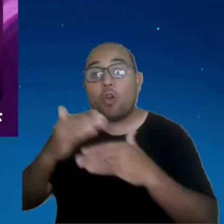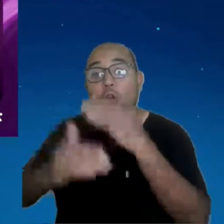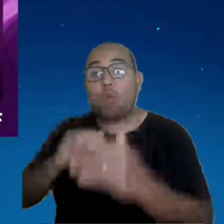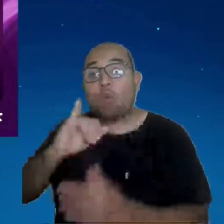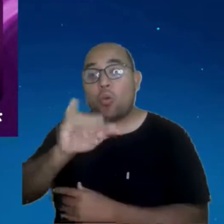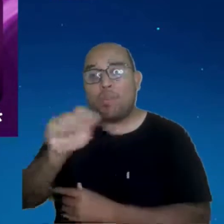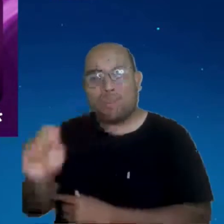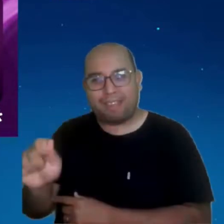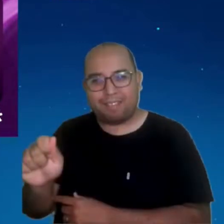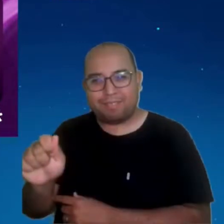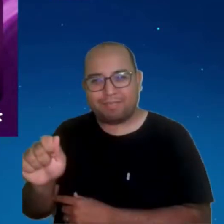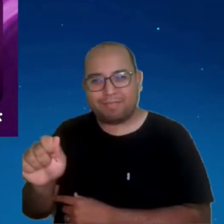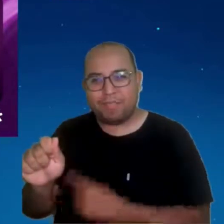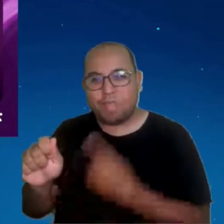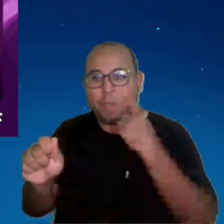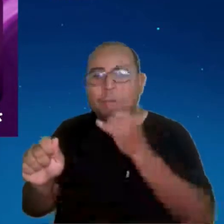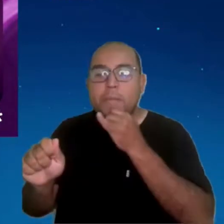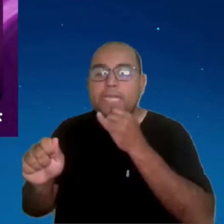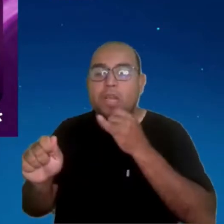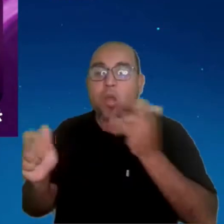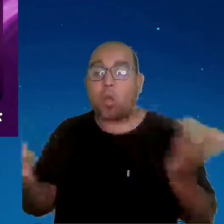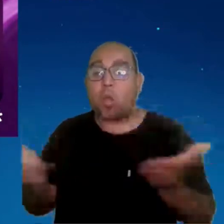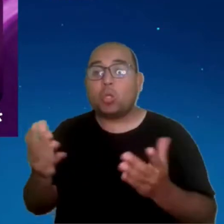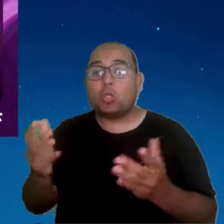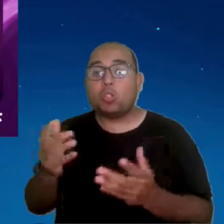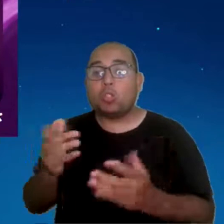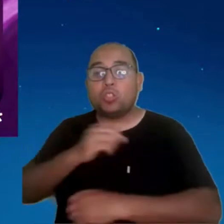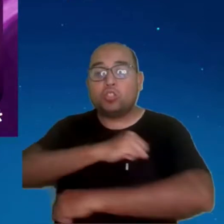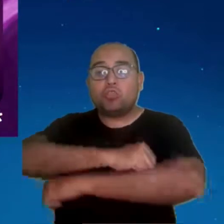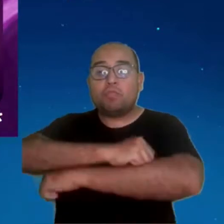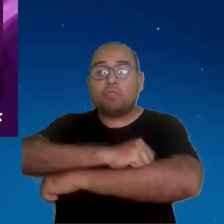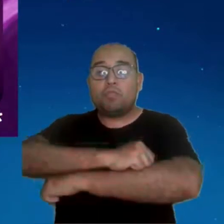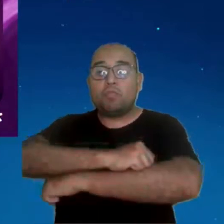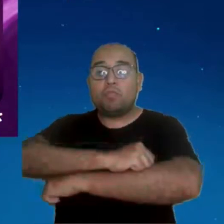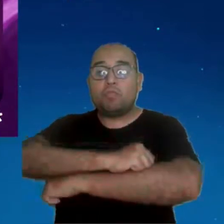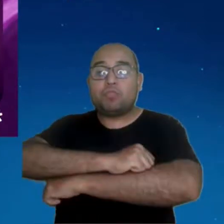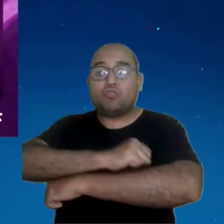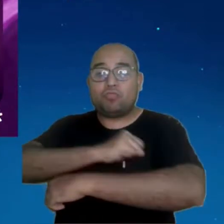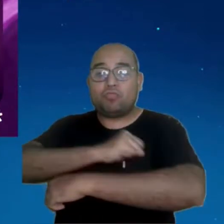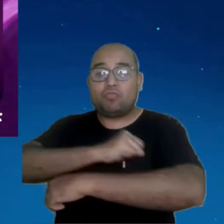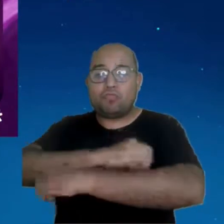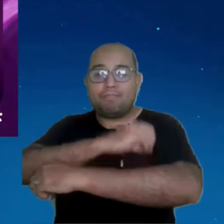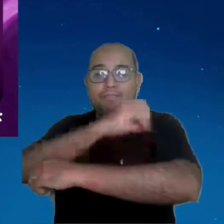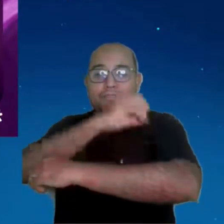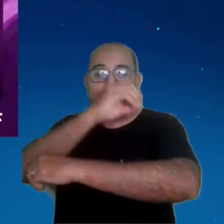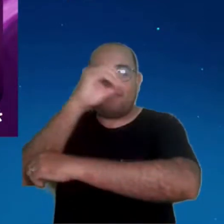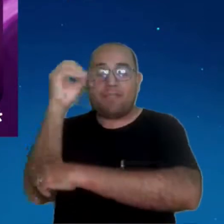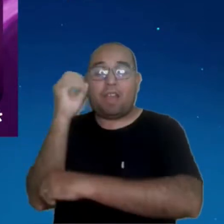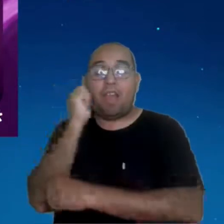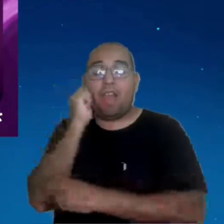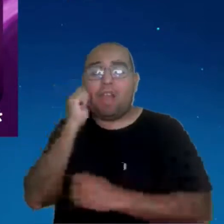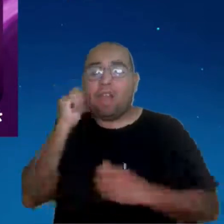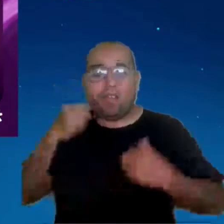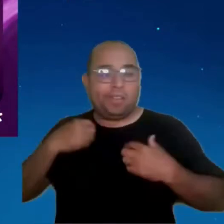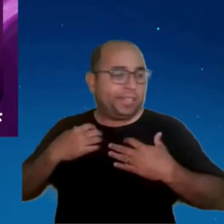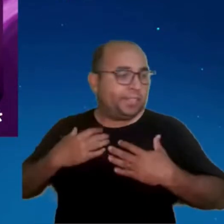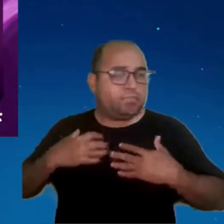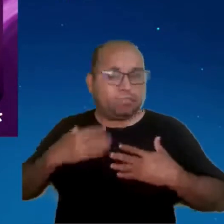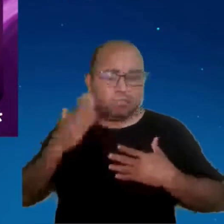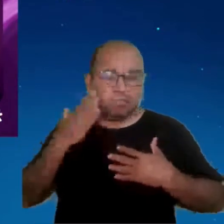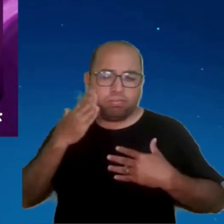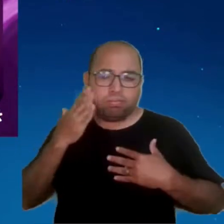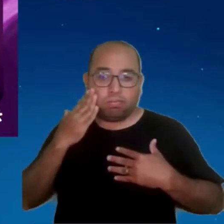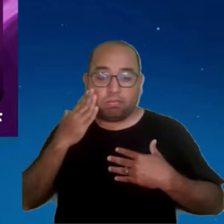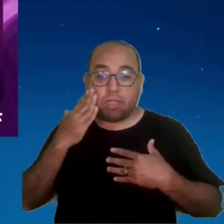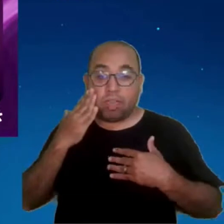você acordou na sua casa, já sei, eu já tenho a rotina, né? Então, eu acordo, eu vou para o trabalho todo dia. Então, imagina que você já recebe